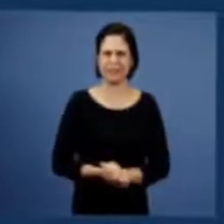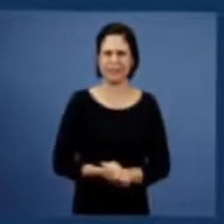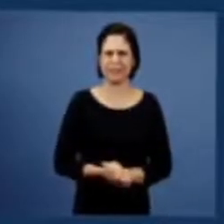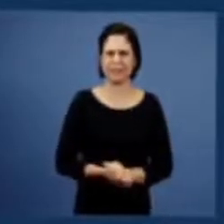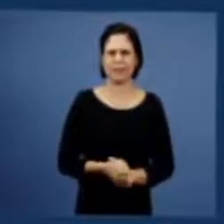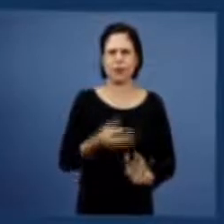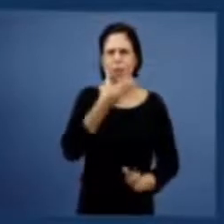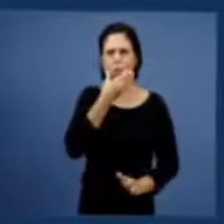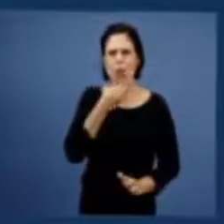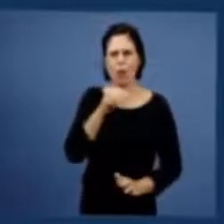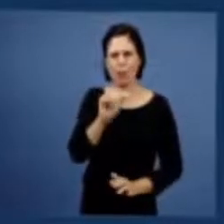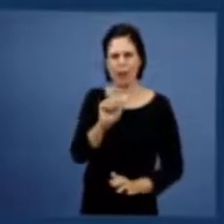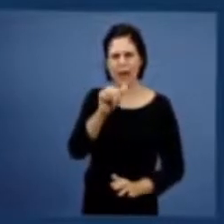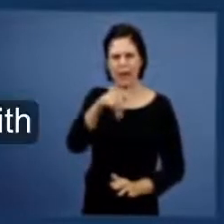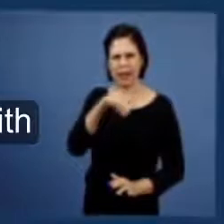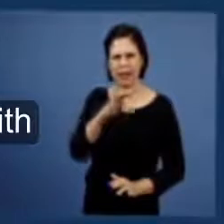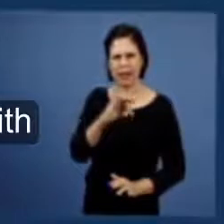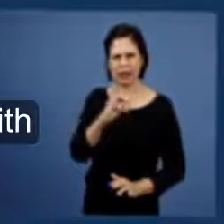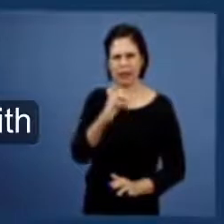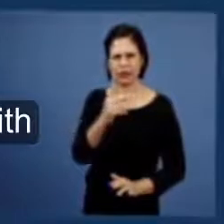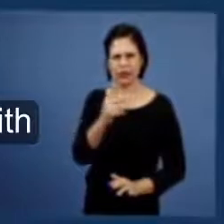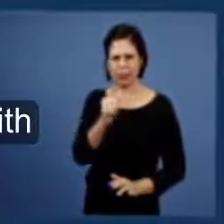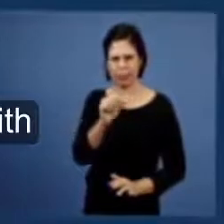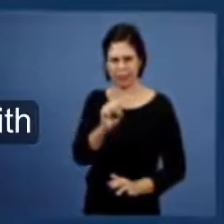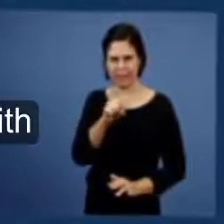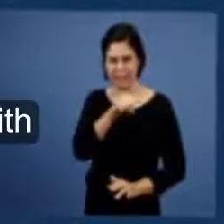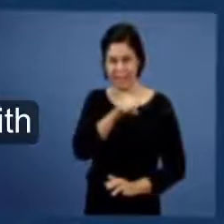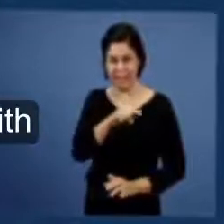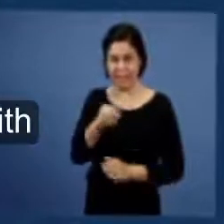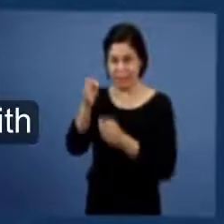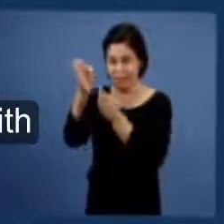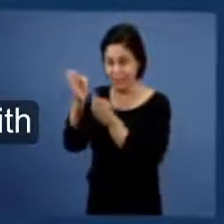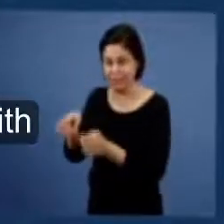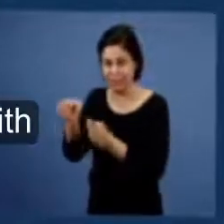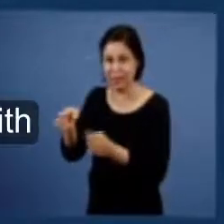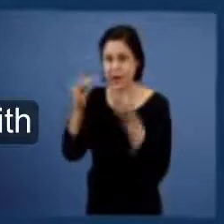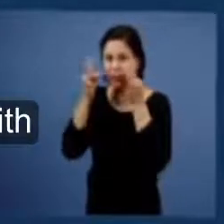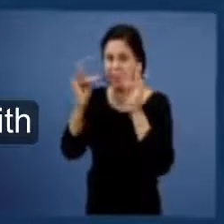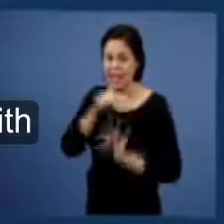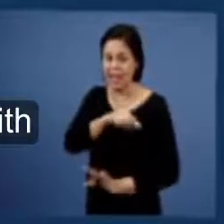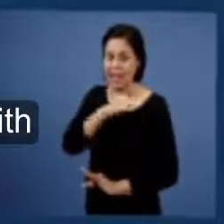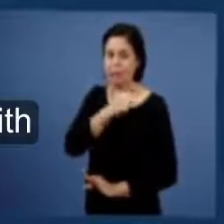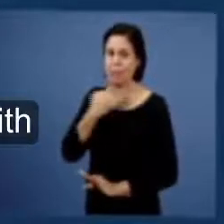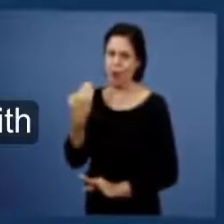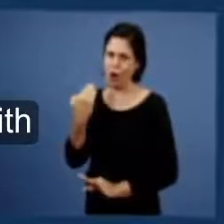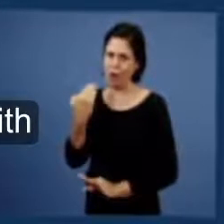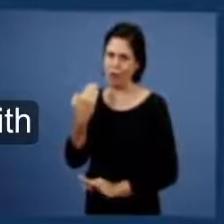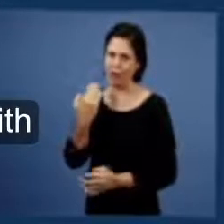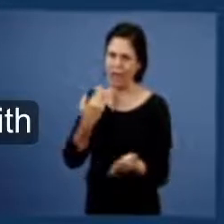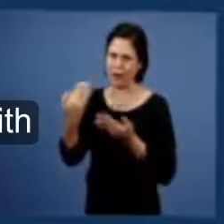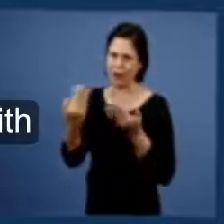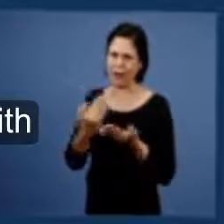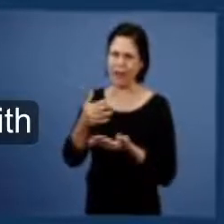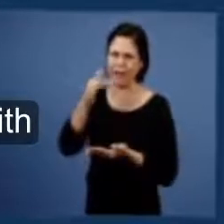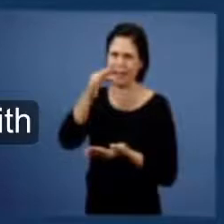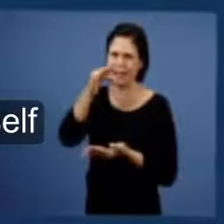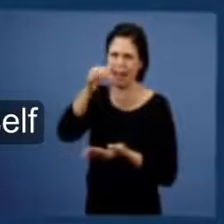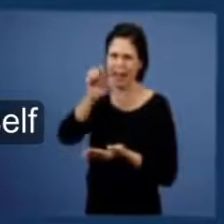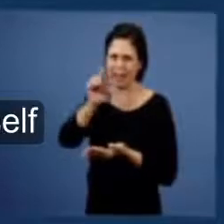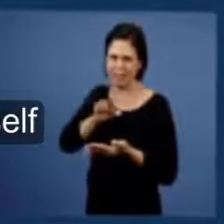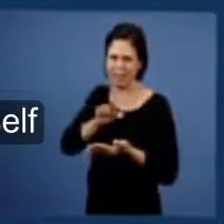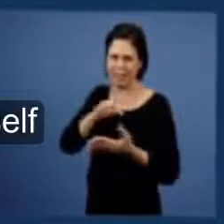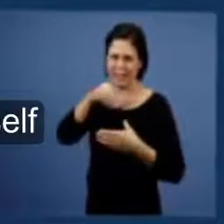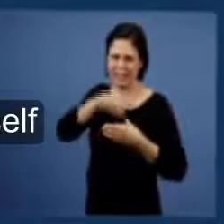Antipas a fiel testemunha morre ali dando a morte da fé genuína interior